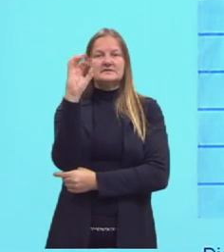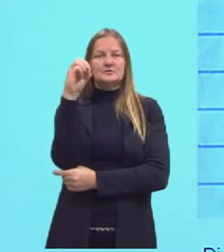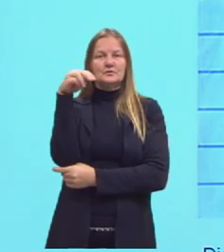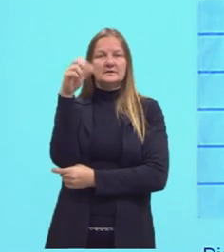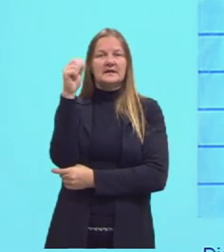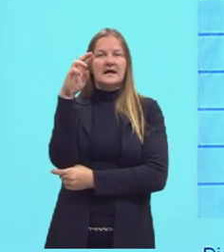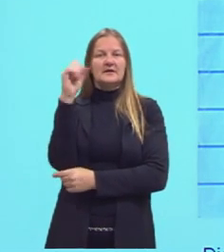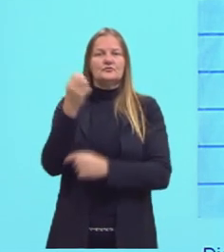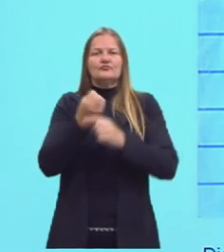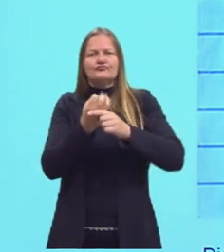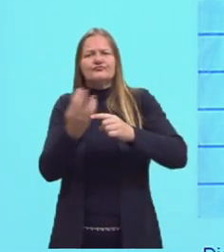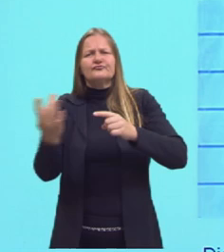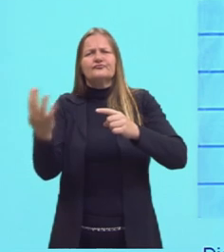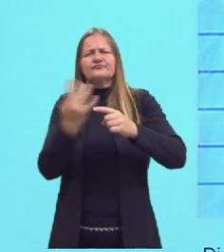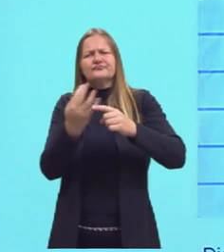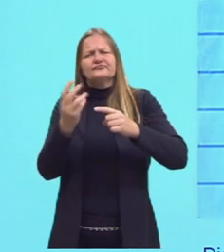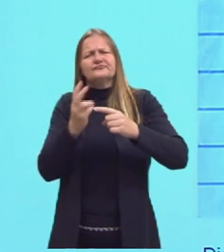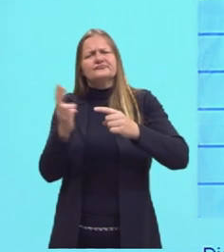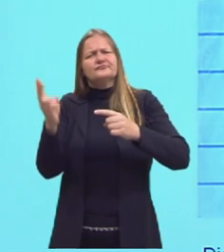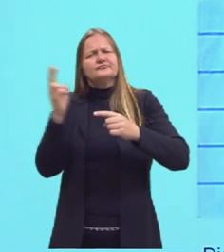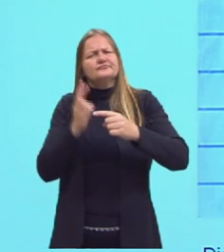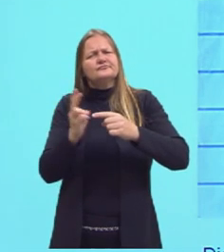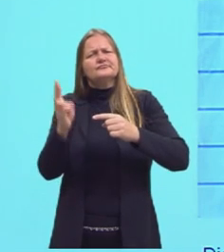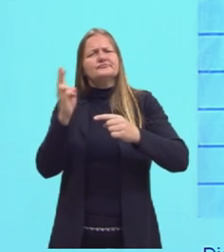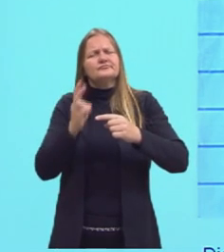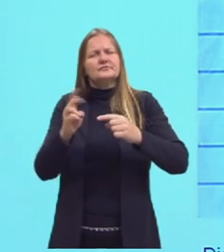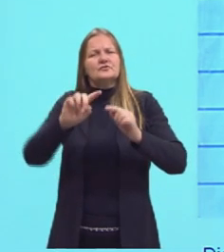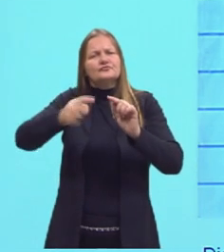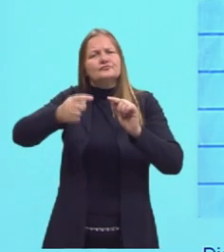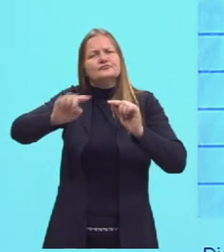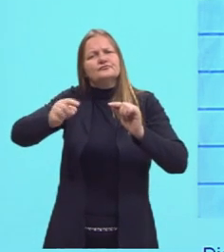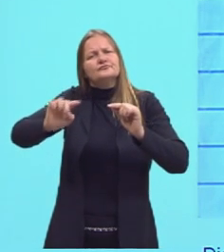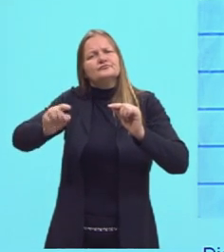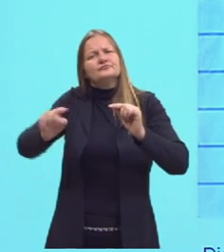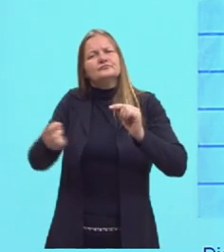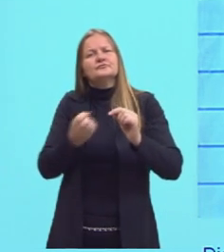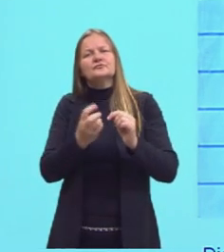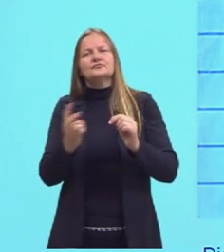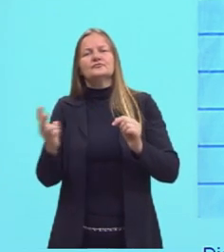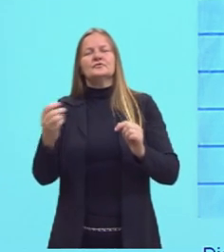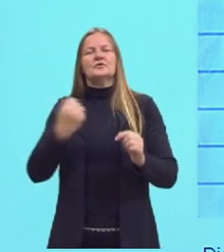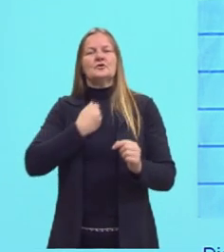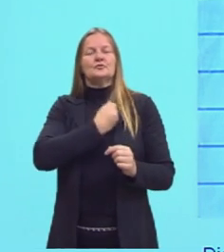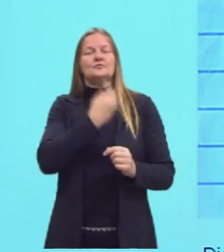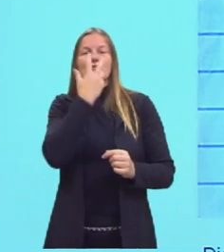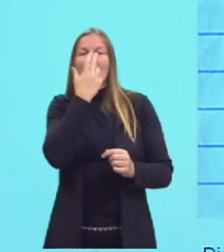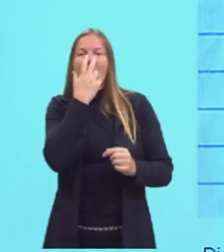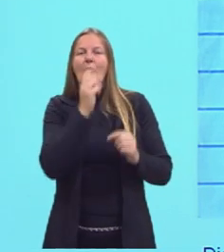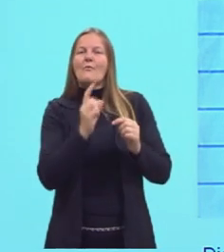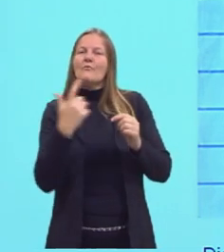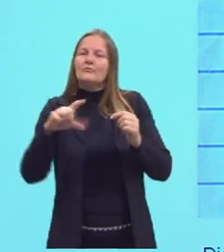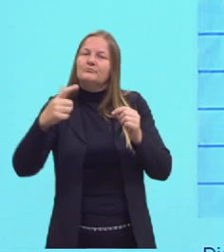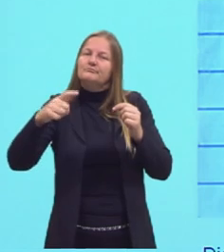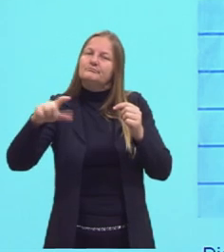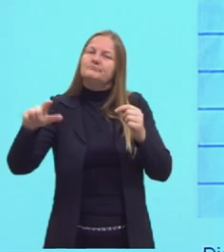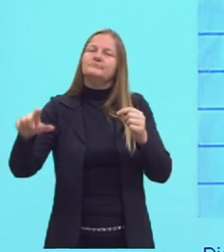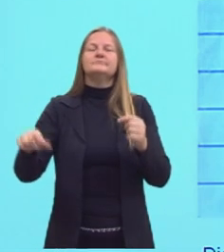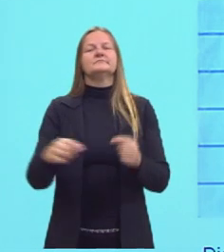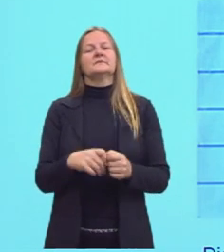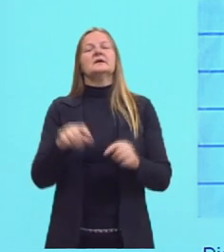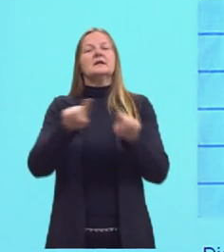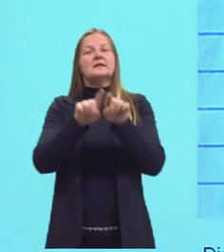dízimas periódicas, aquelas que continuam repetindo infinitamente o mesmo valor. E também os números